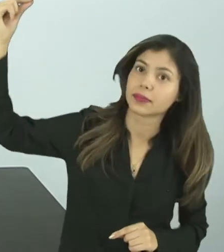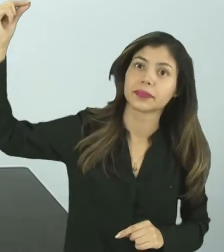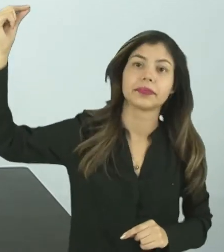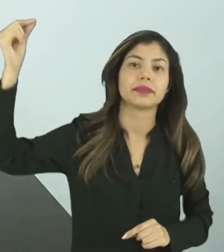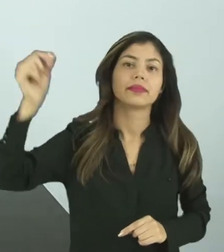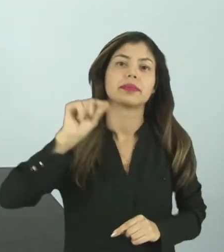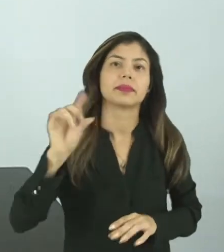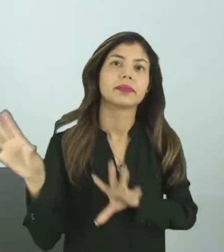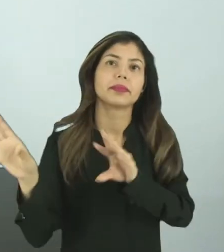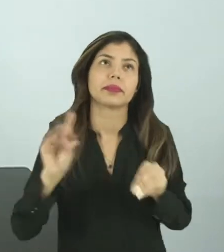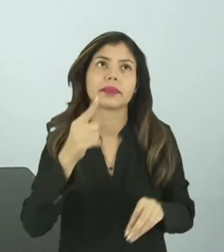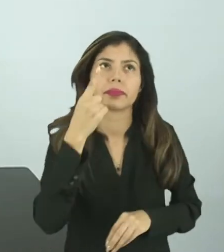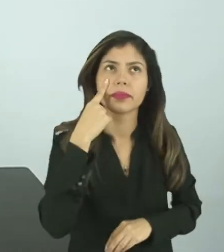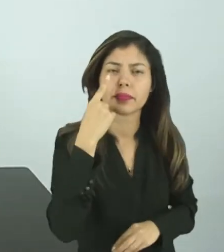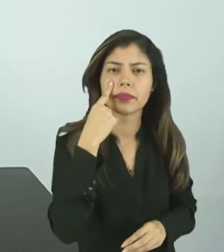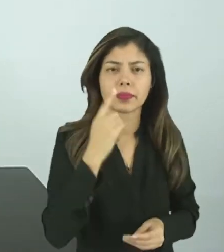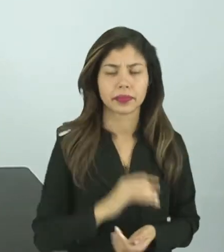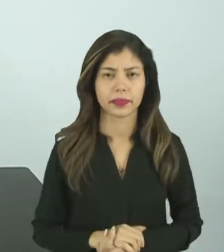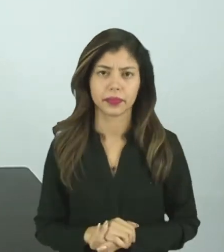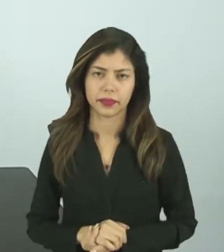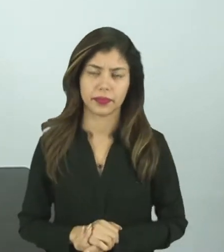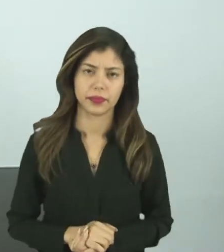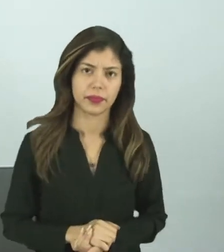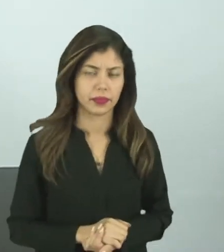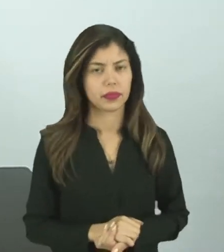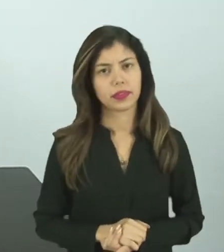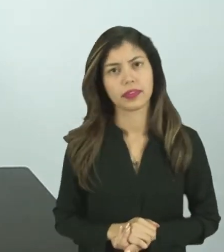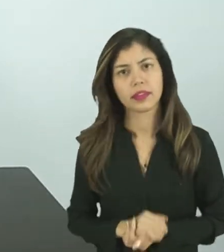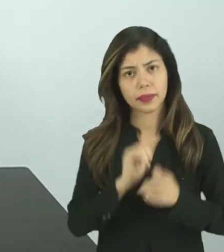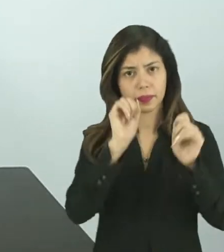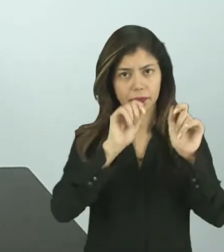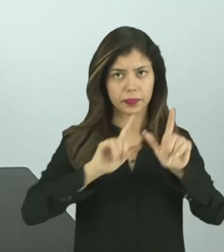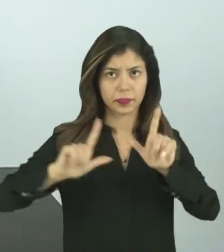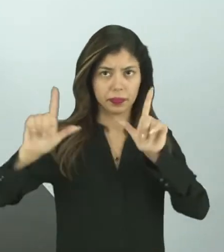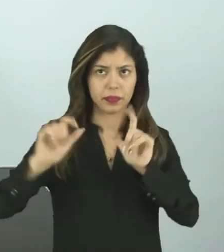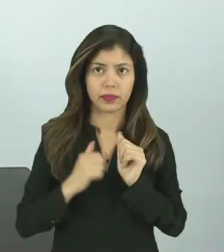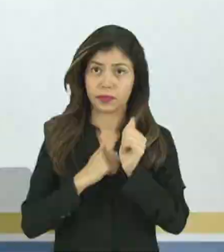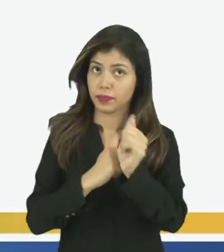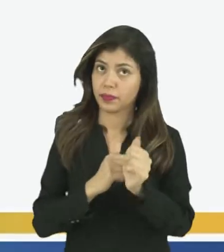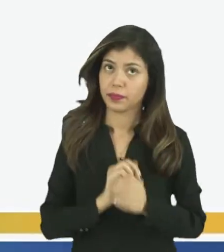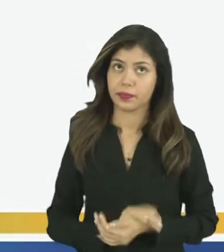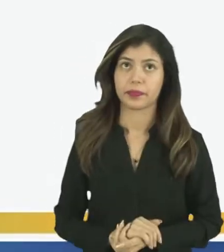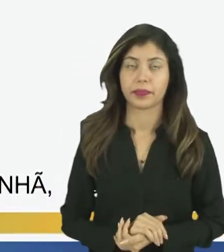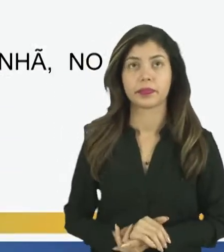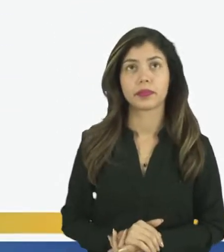Vamos lá e dar uma olhadinha no slide e vamos acompanhar.